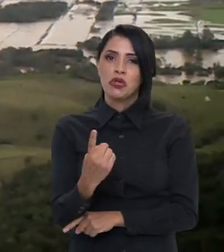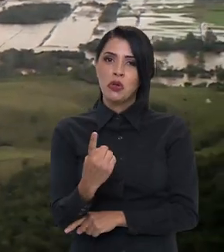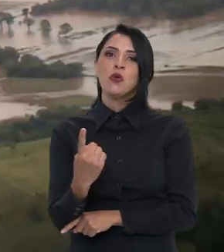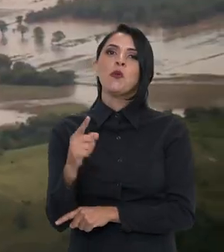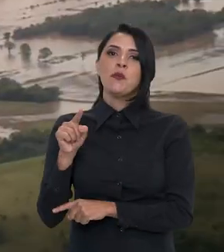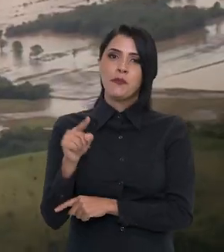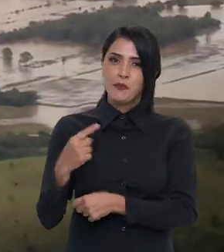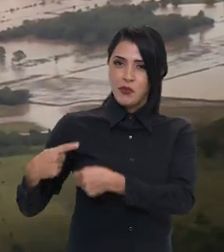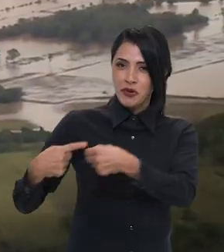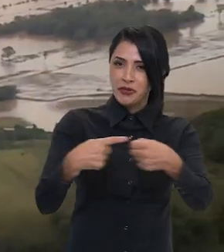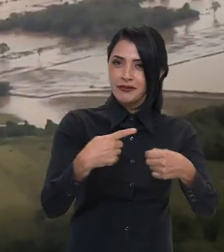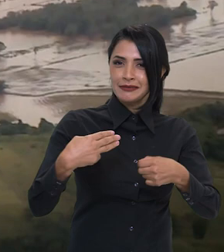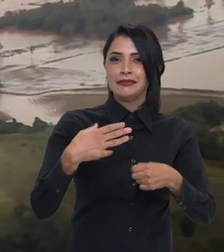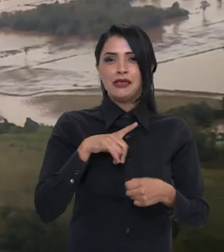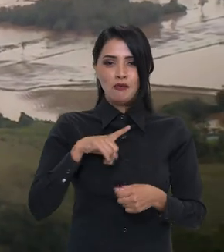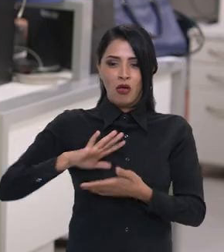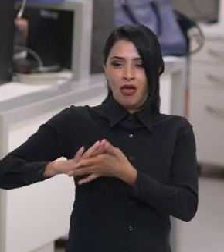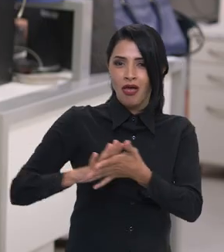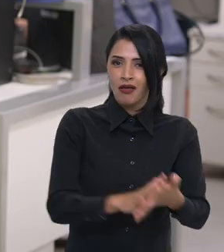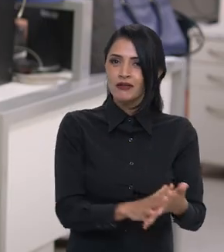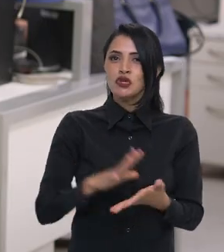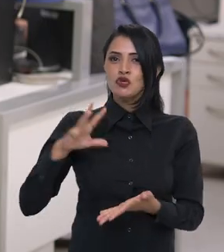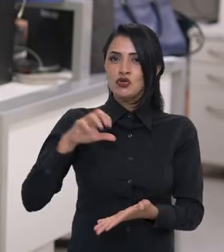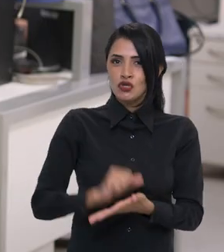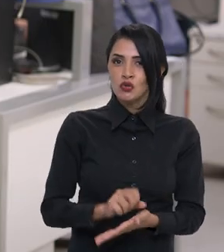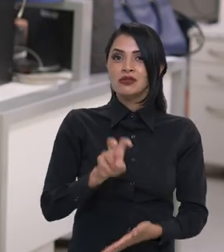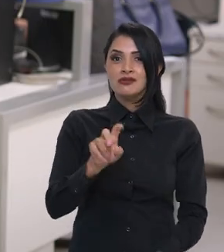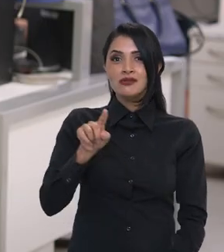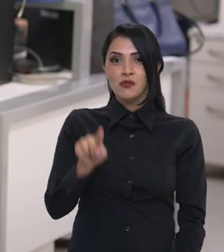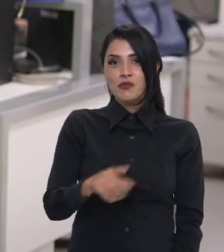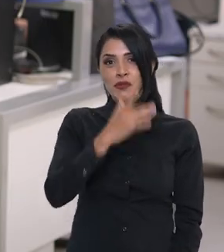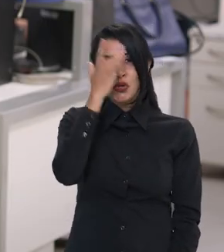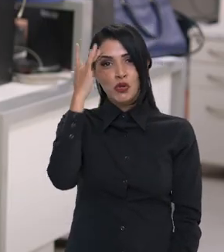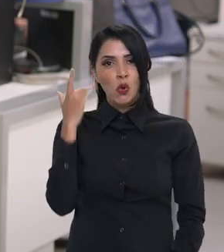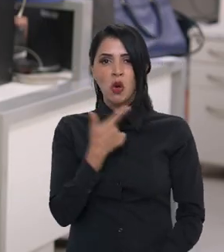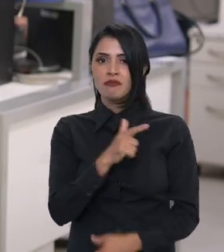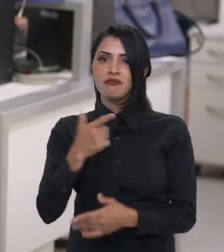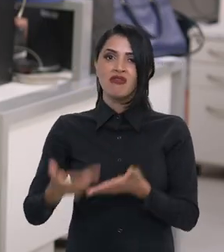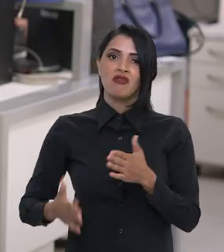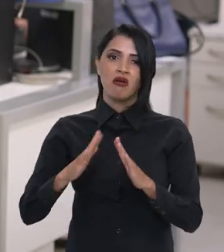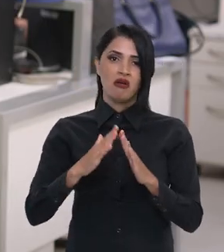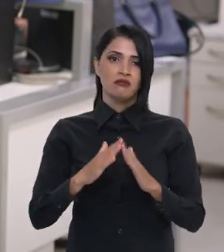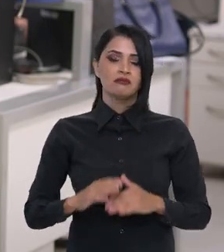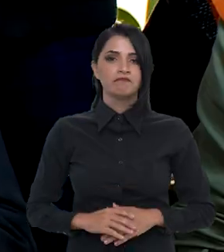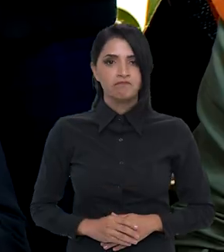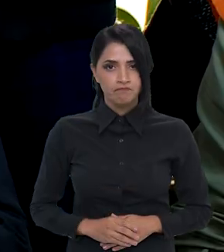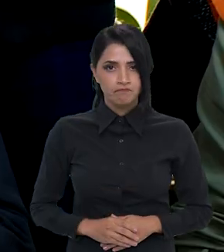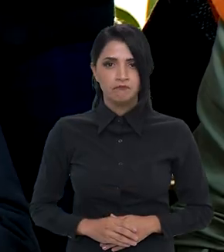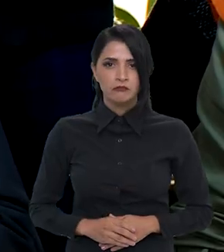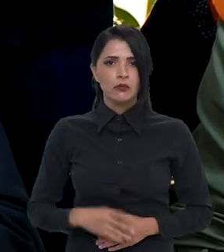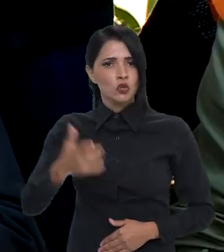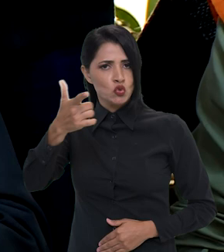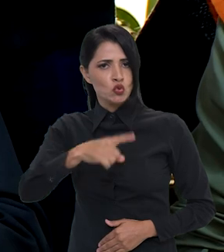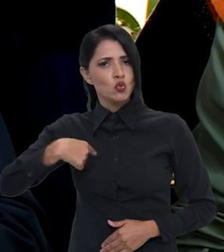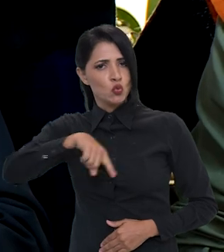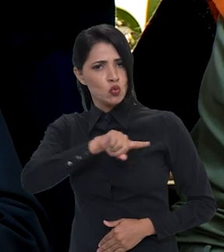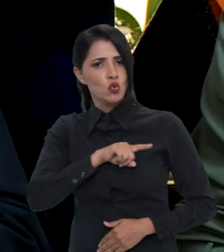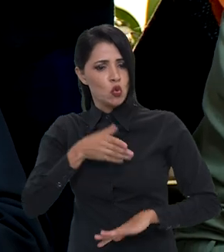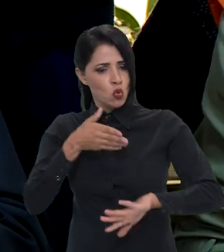há 41 municípios atingidos, com registro de quase 5 mil pessoas desabrigadas. Mais uma vez,